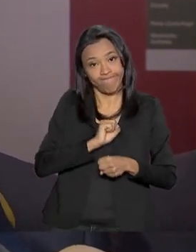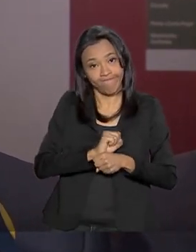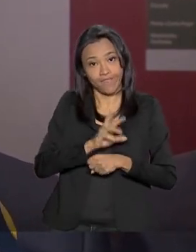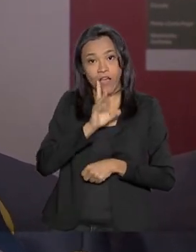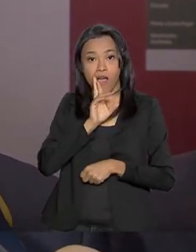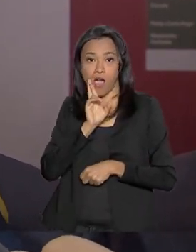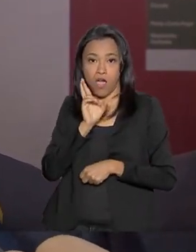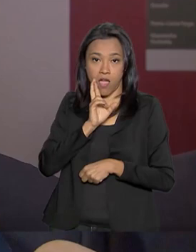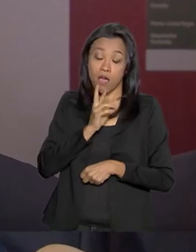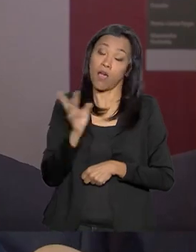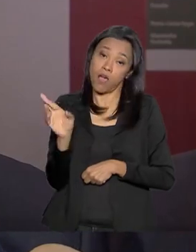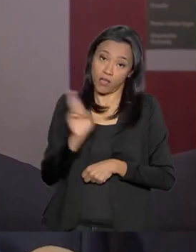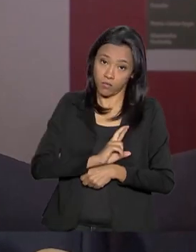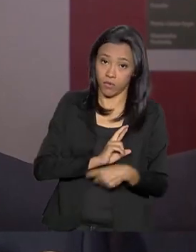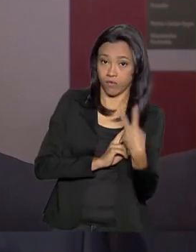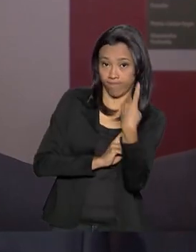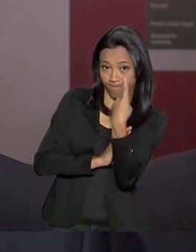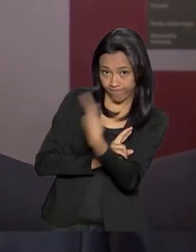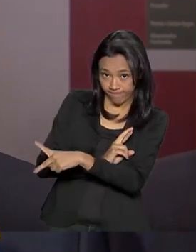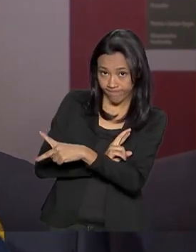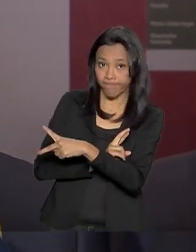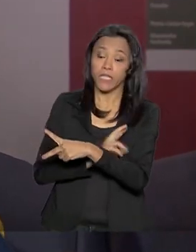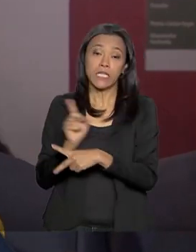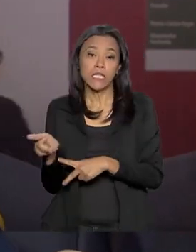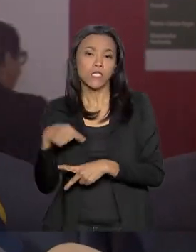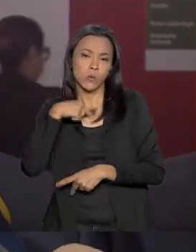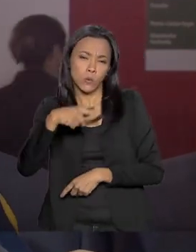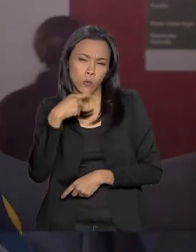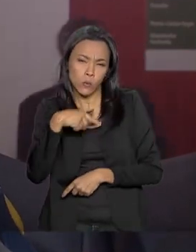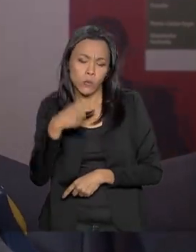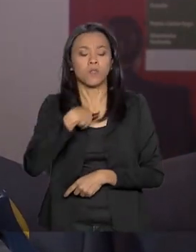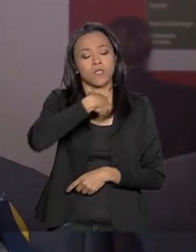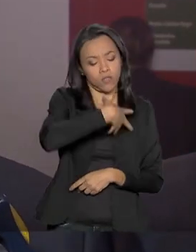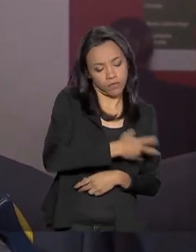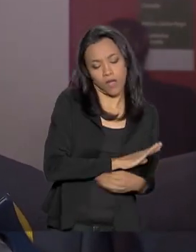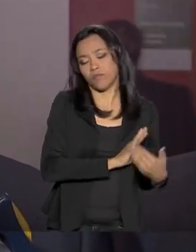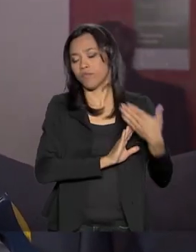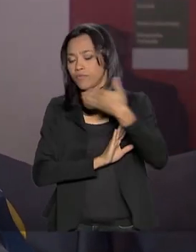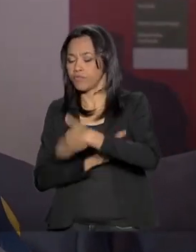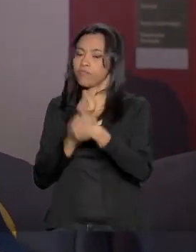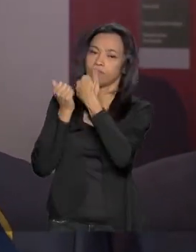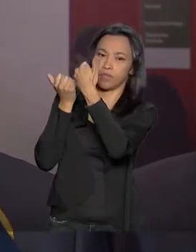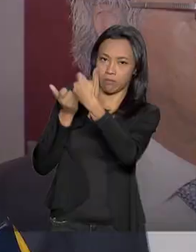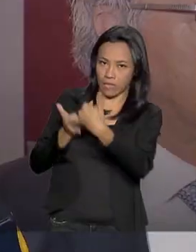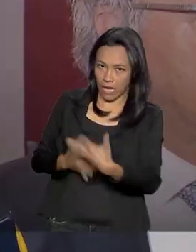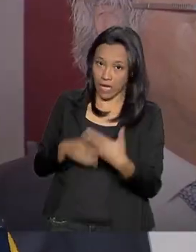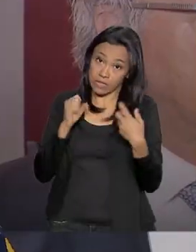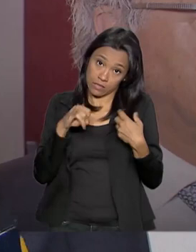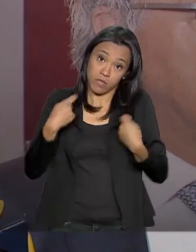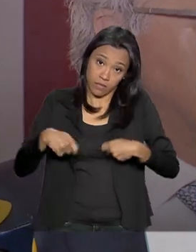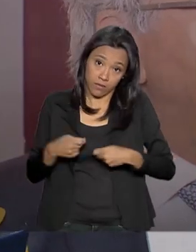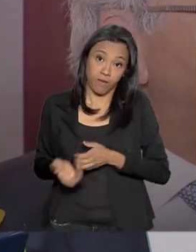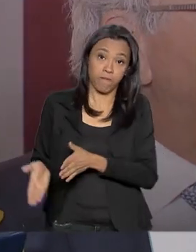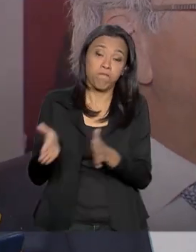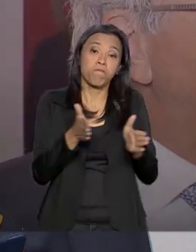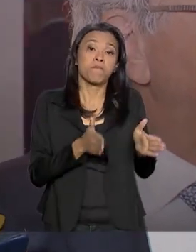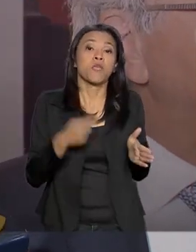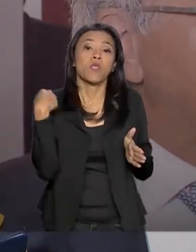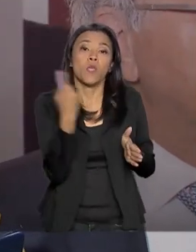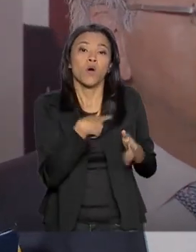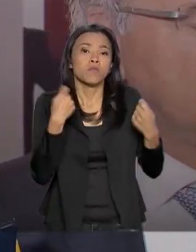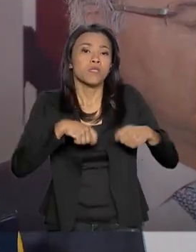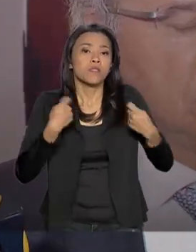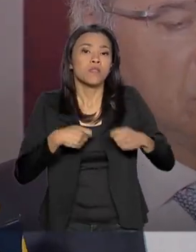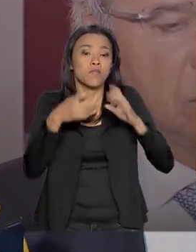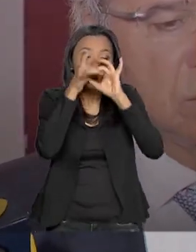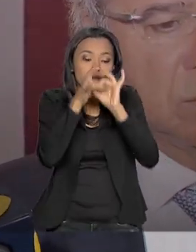disposição também do Tribunal de Contas da União para prestar os esclarecimentos que se fizerem necessários. Nós precisamos do aval do